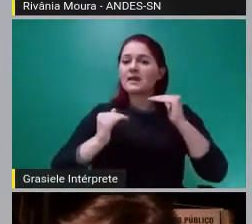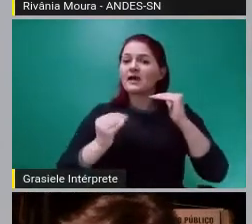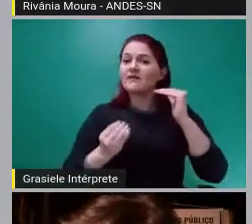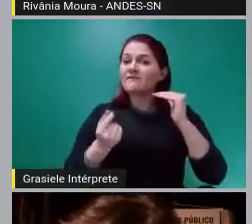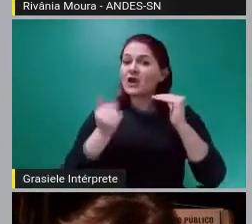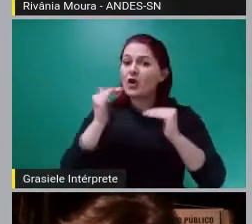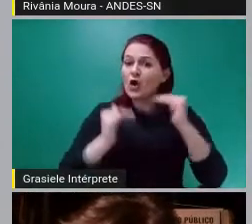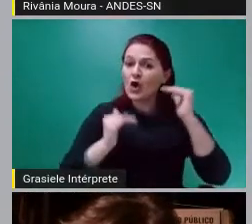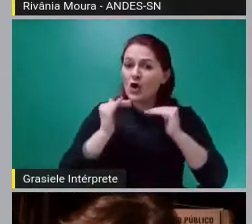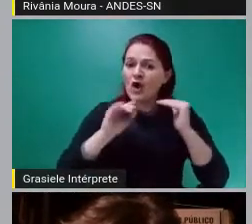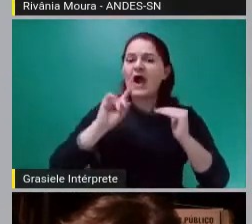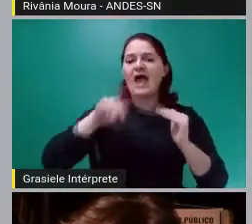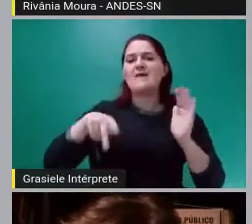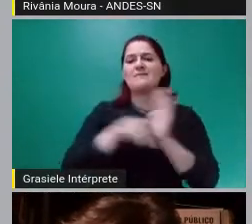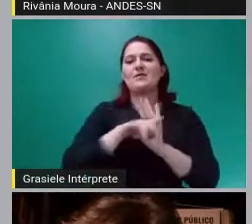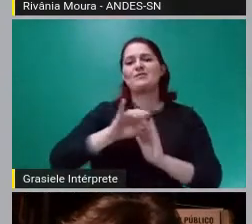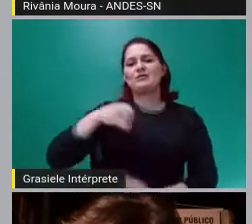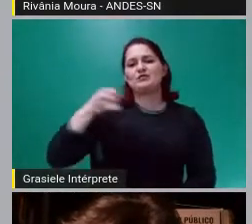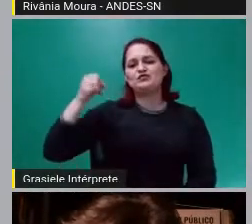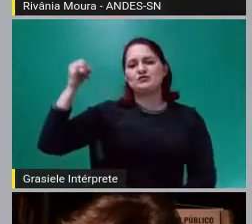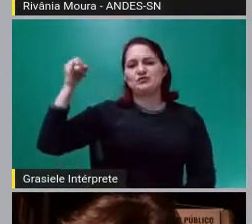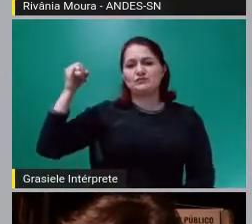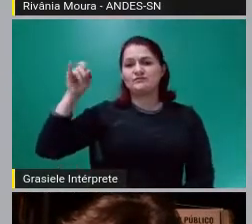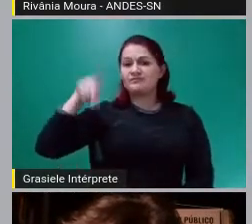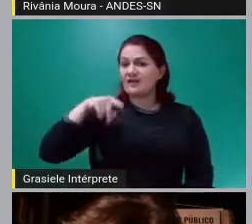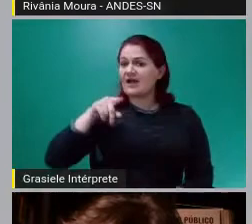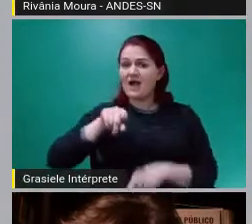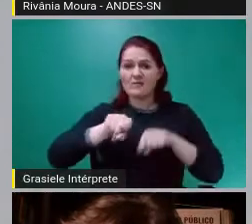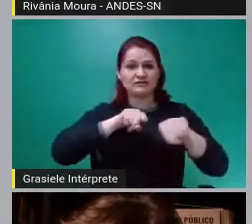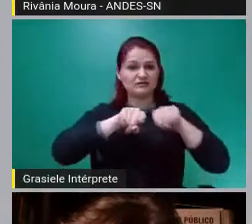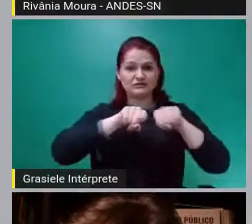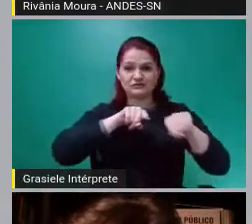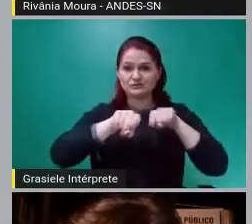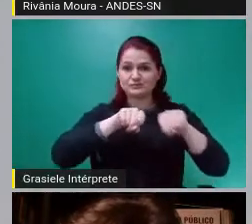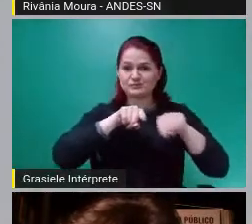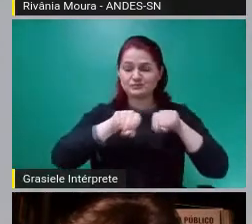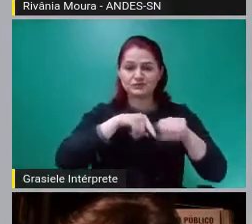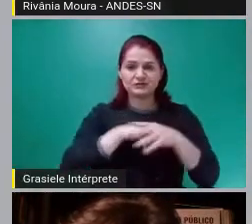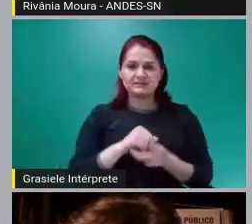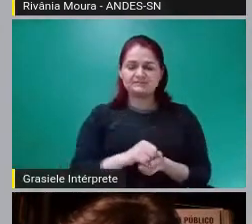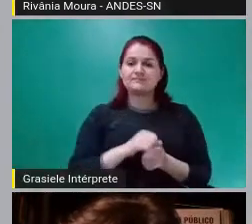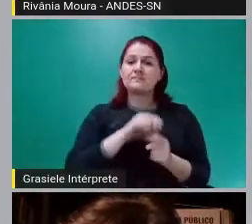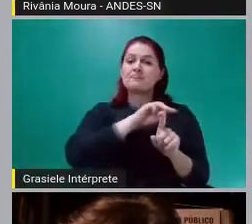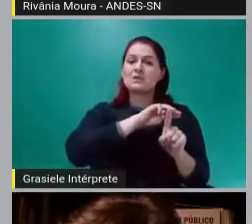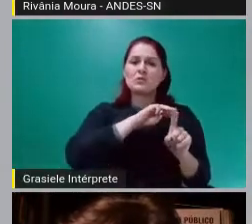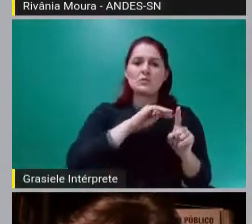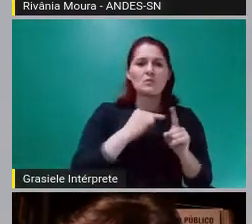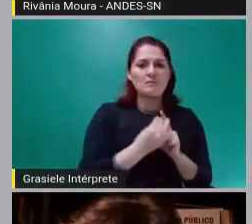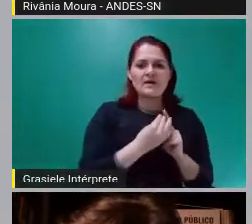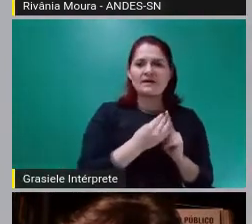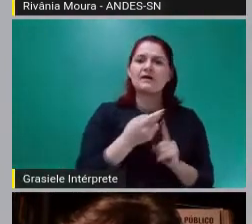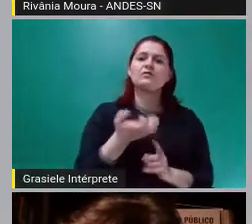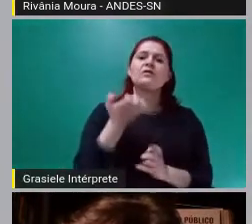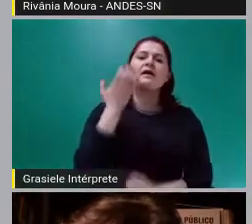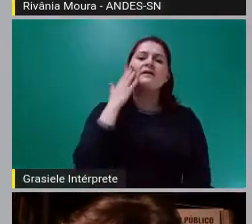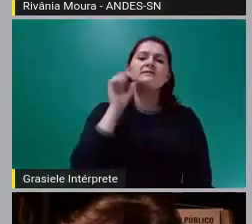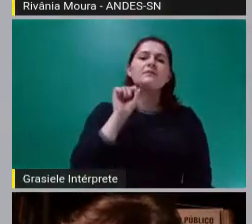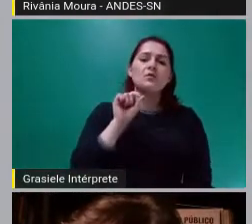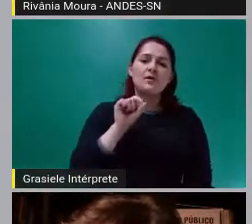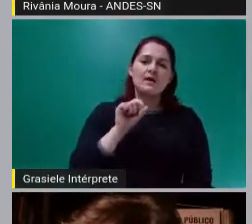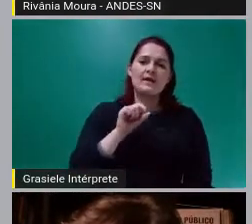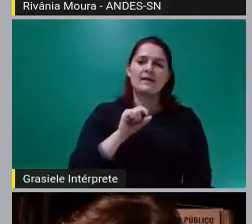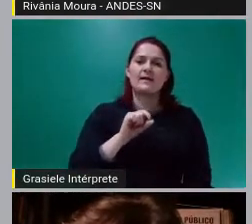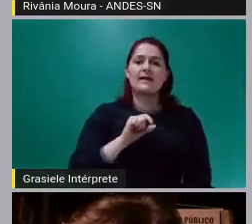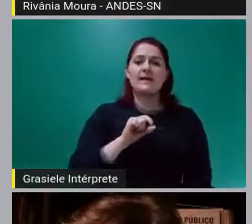E isso é uma disputa. O mercado quer dizer o seguinte, quando a gente discute, banco central independente.